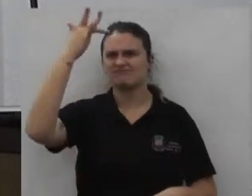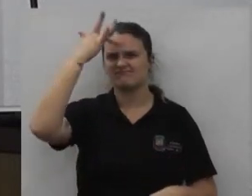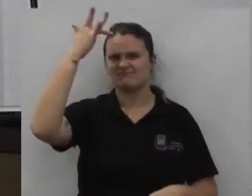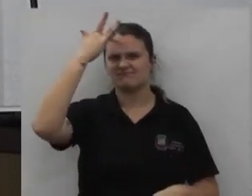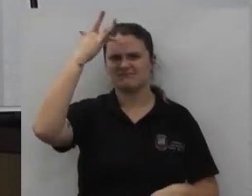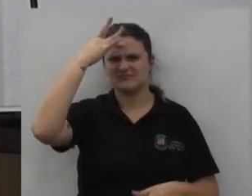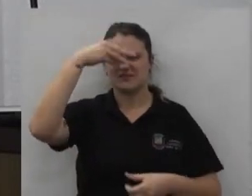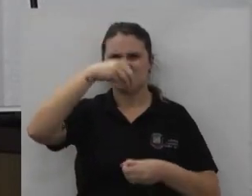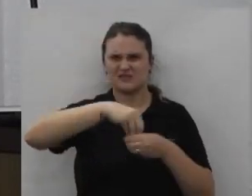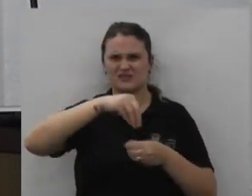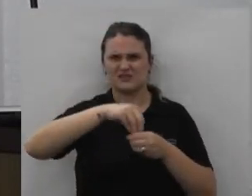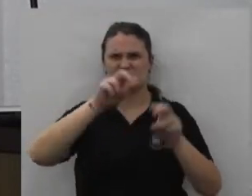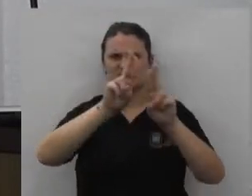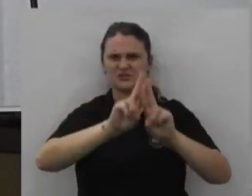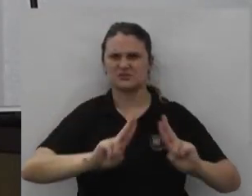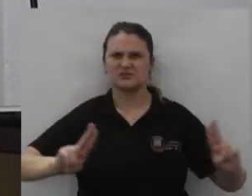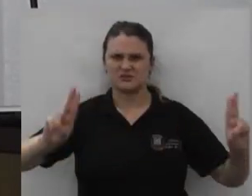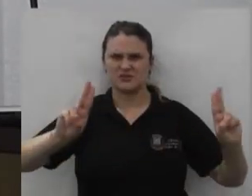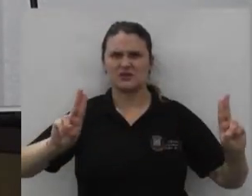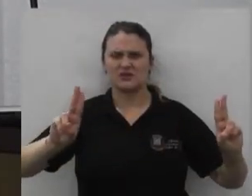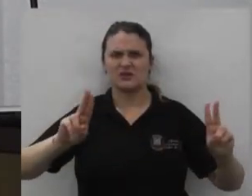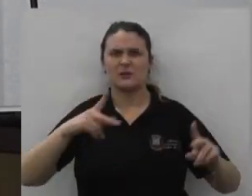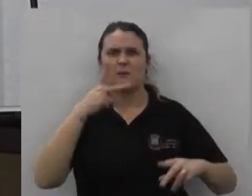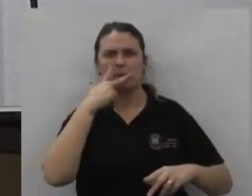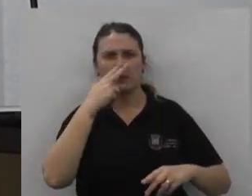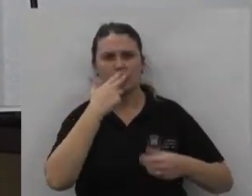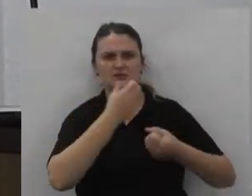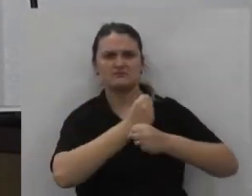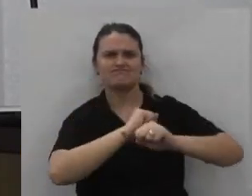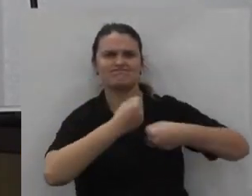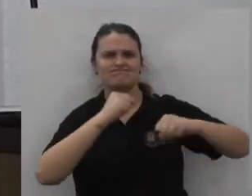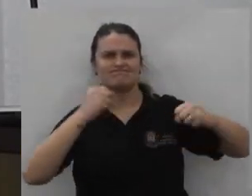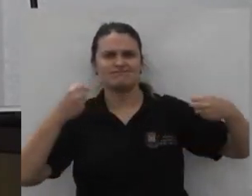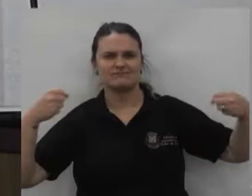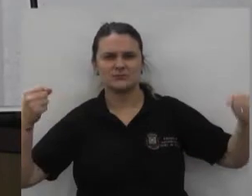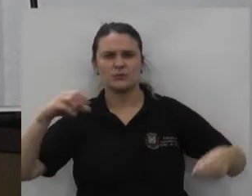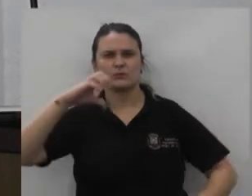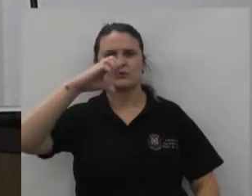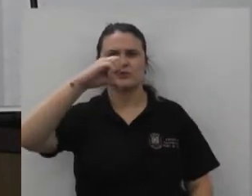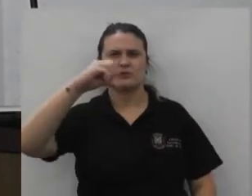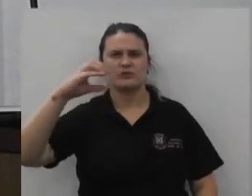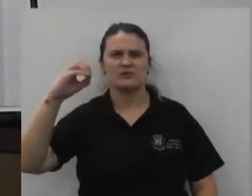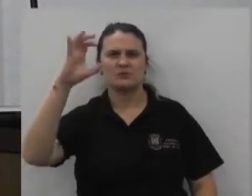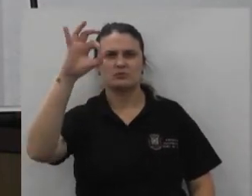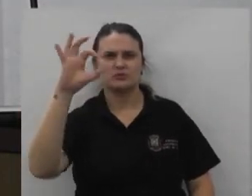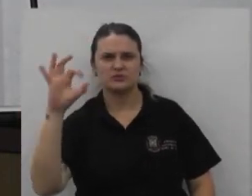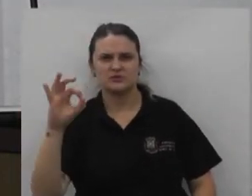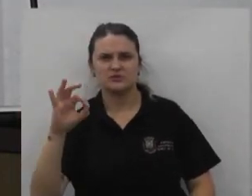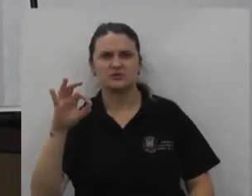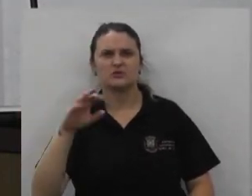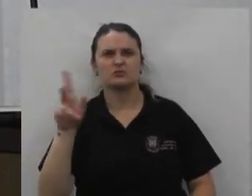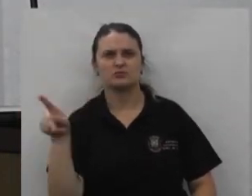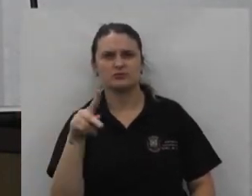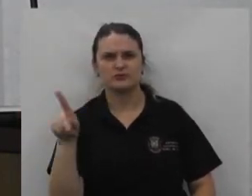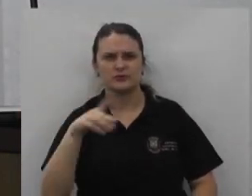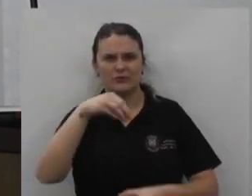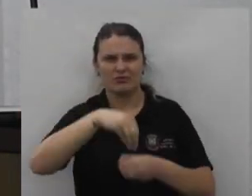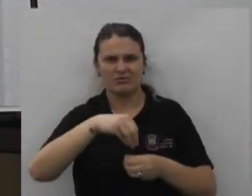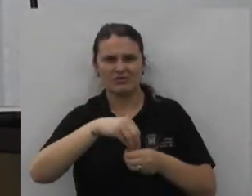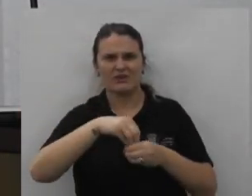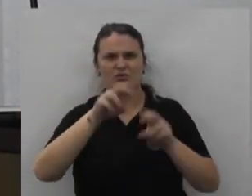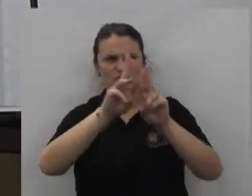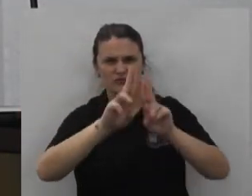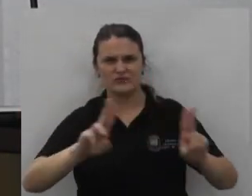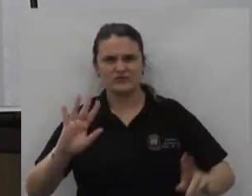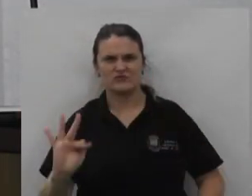nas universidades aonde a grande maioria 90% dos educadores a